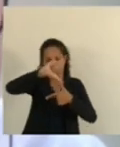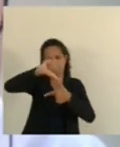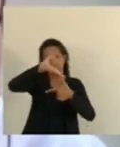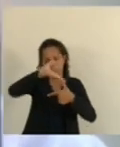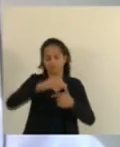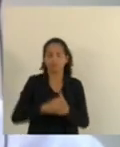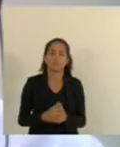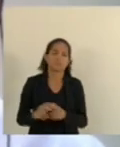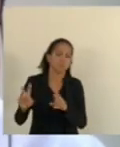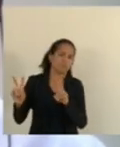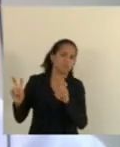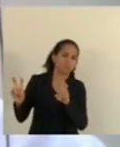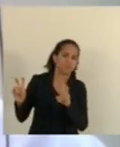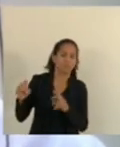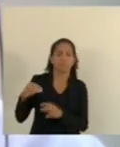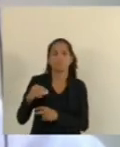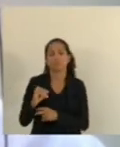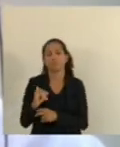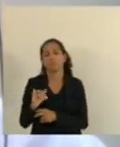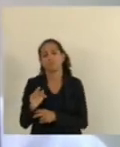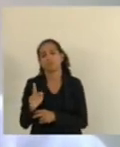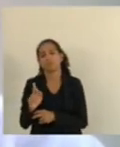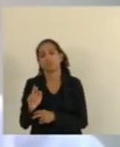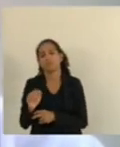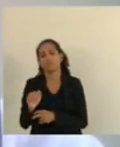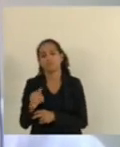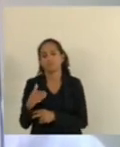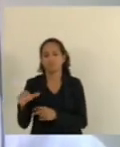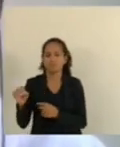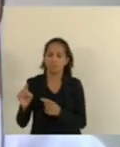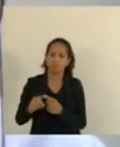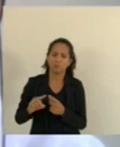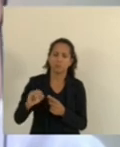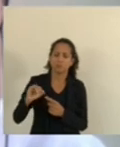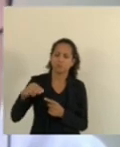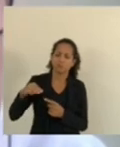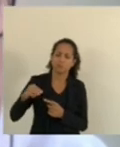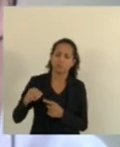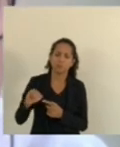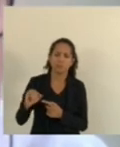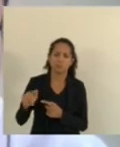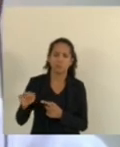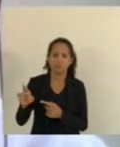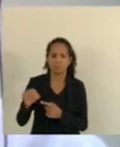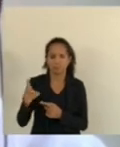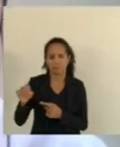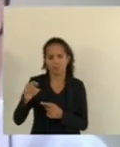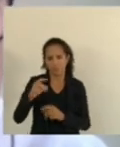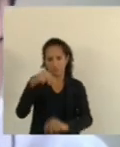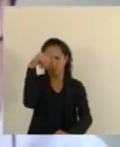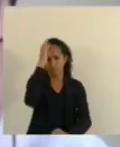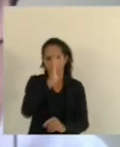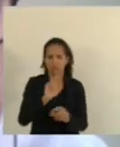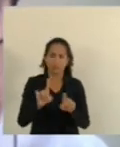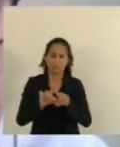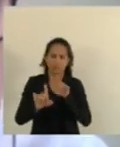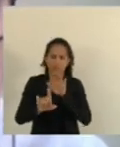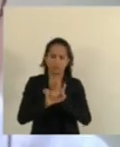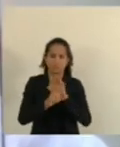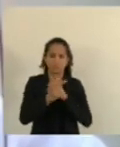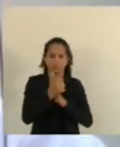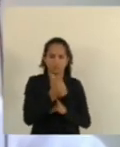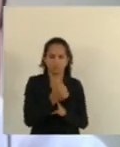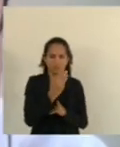Migratória Tem sido Abordada Na legislação Brasileira No cenário Nacional A lei Número